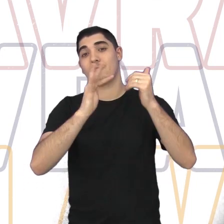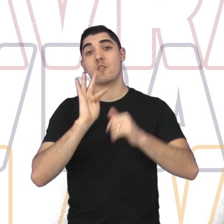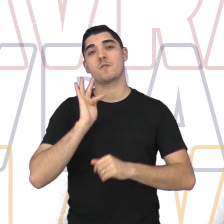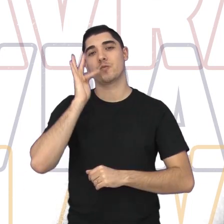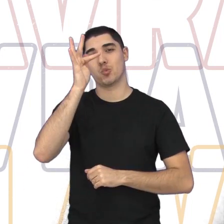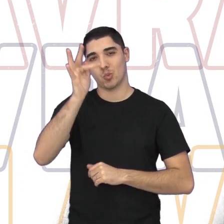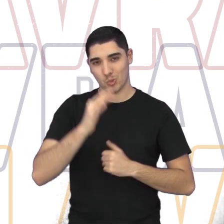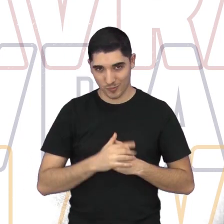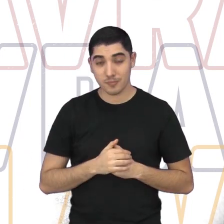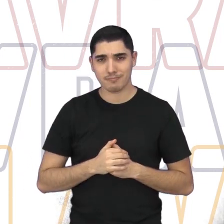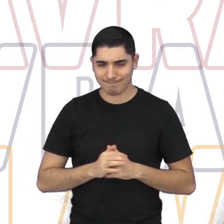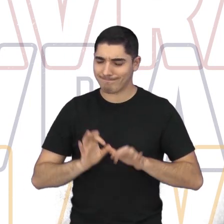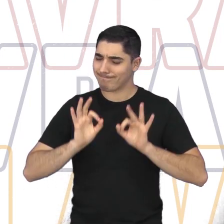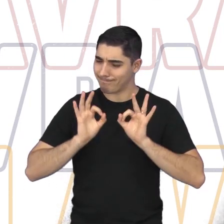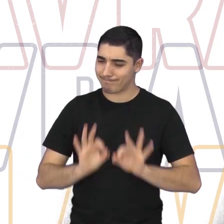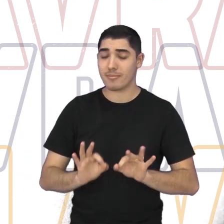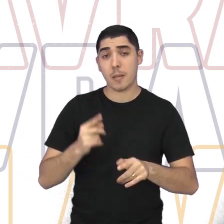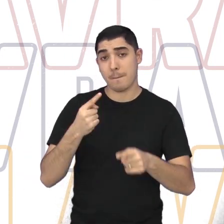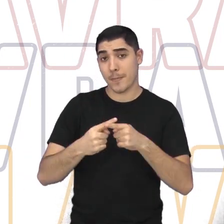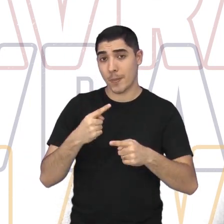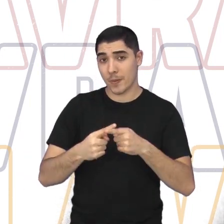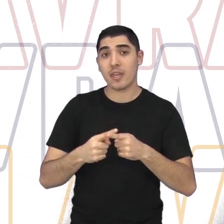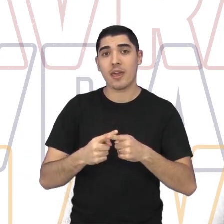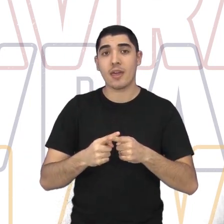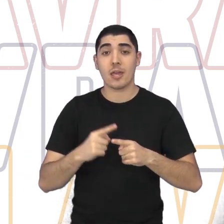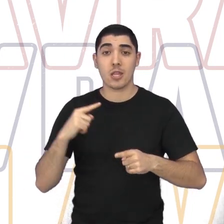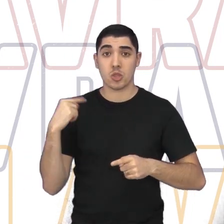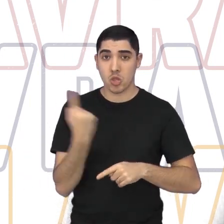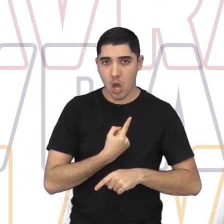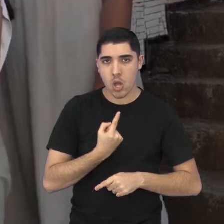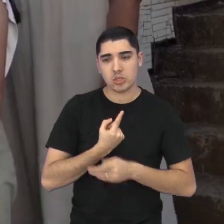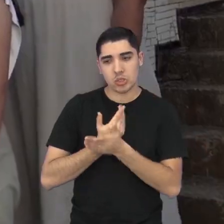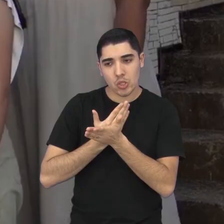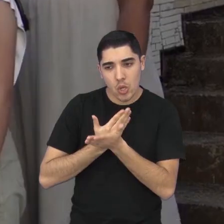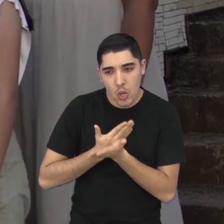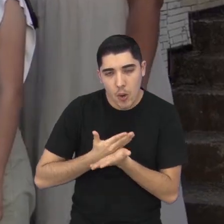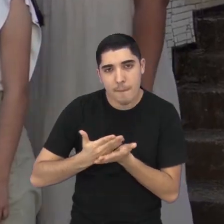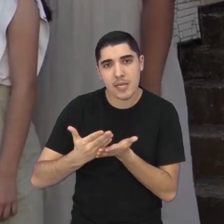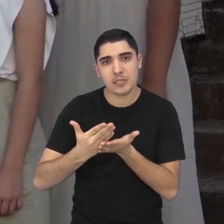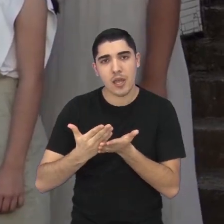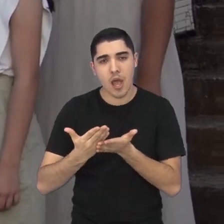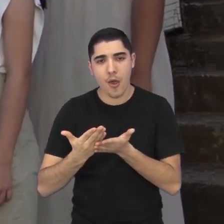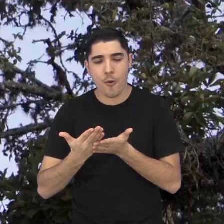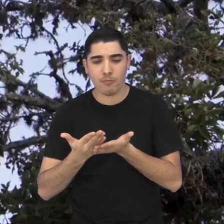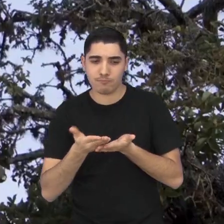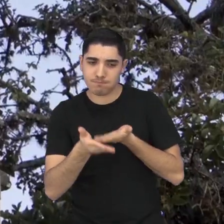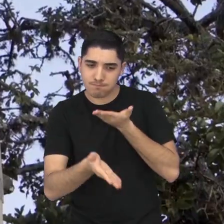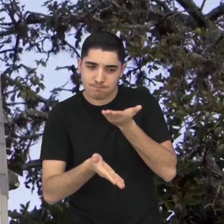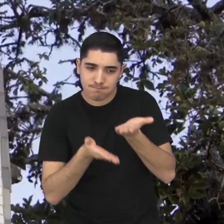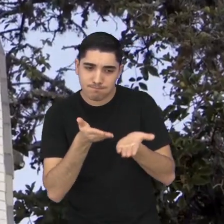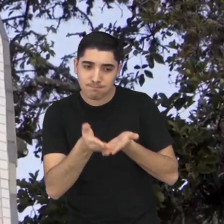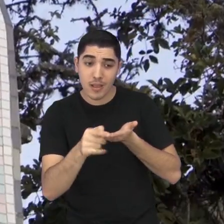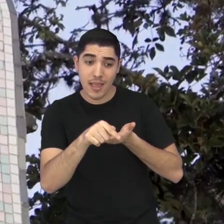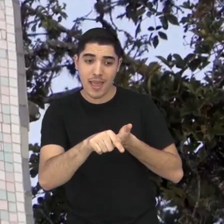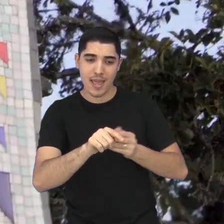com certeza, porque nós estamos construindo uma sociedade